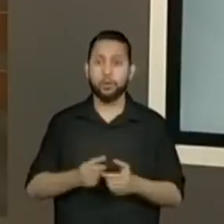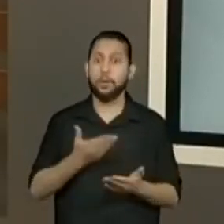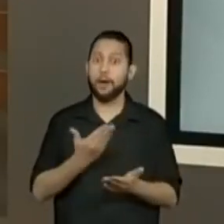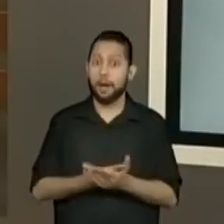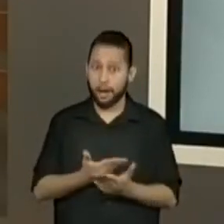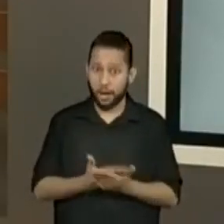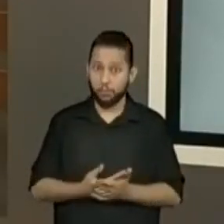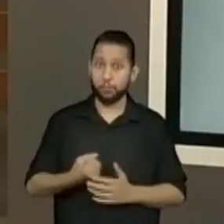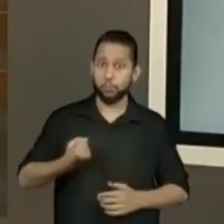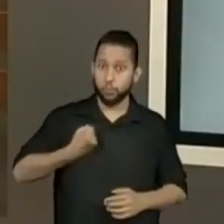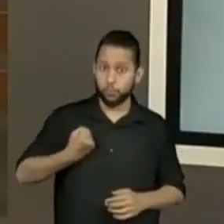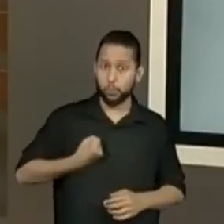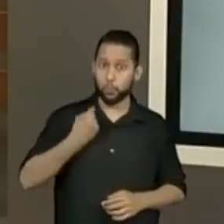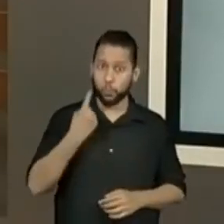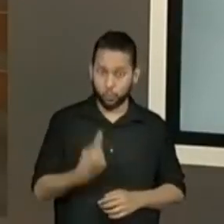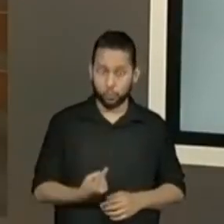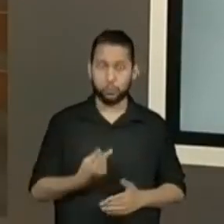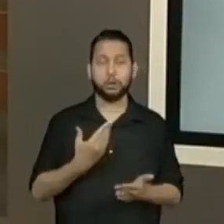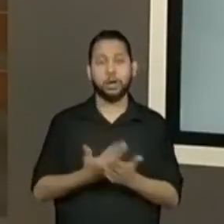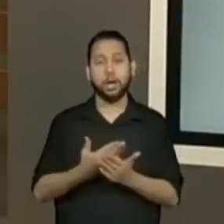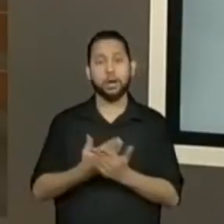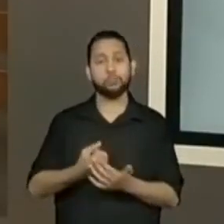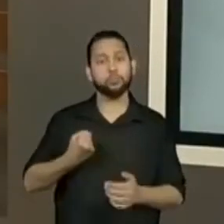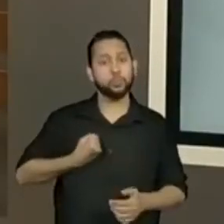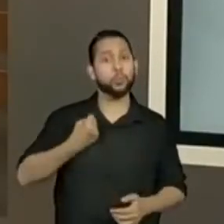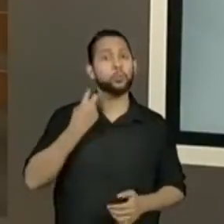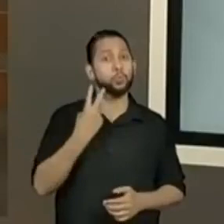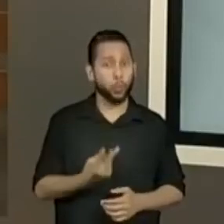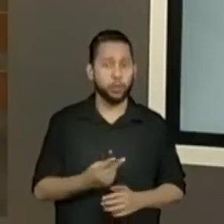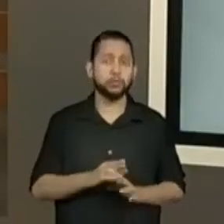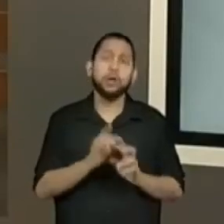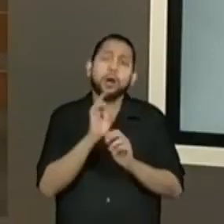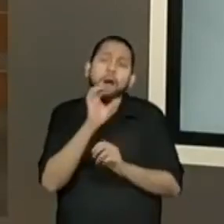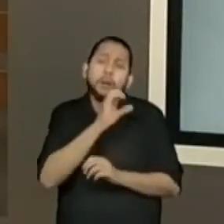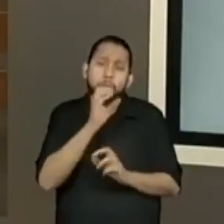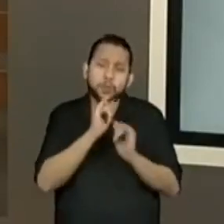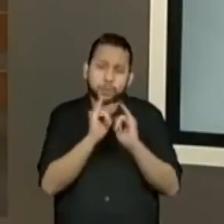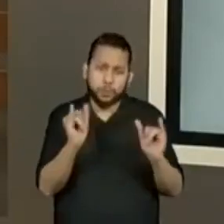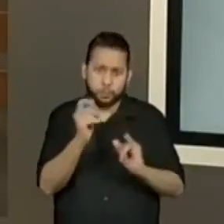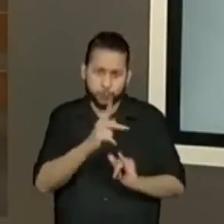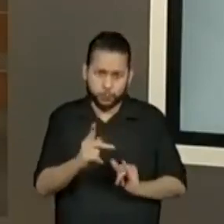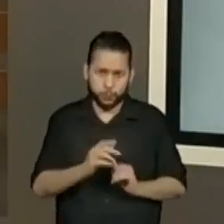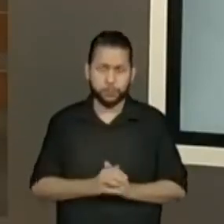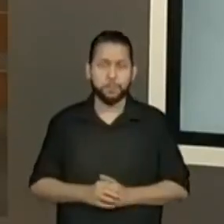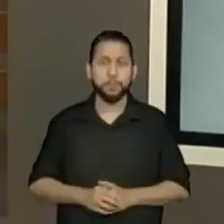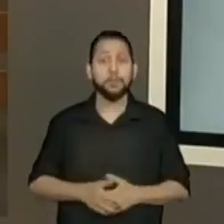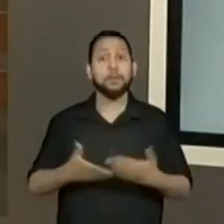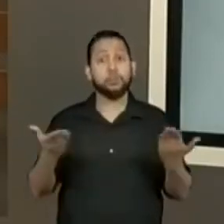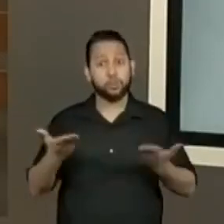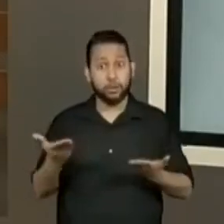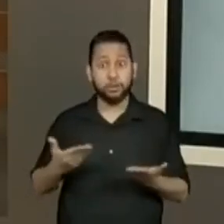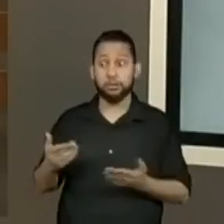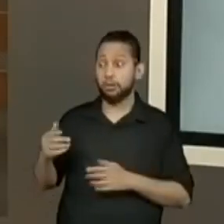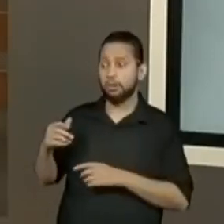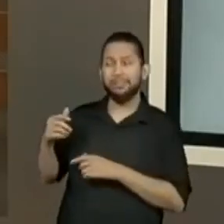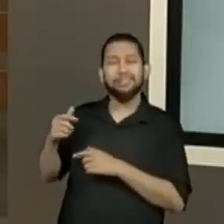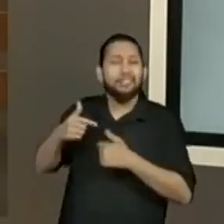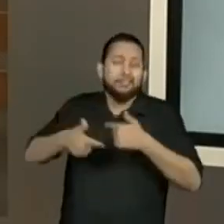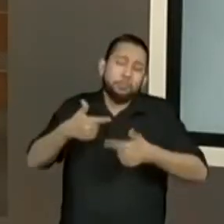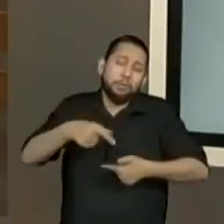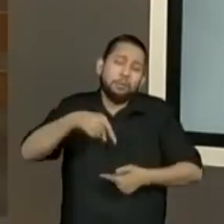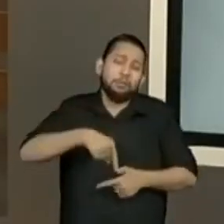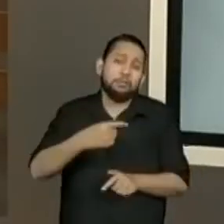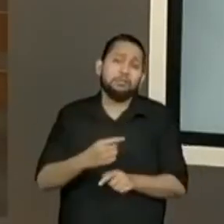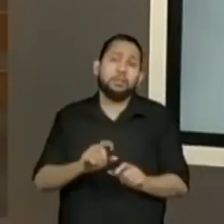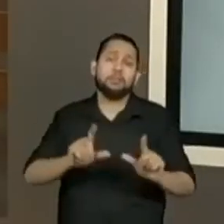1 e 2. Professores, algumas adaptações foram feitas para o tempo da TV, para o desenvolvimento